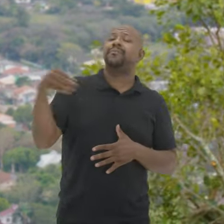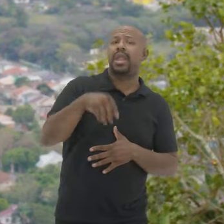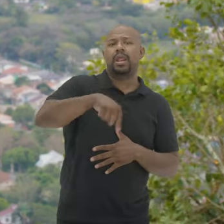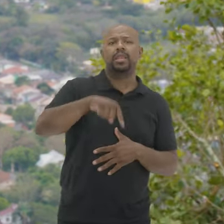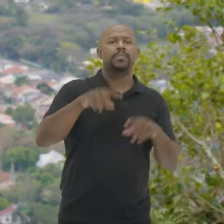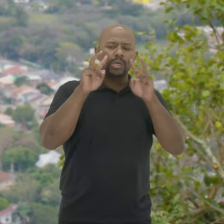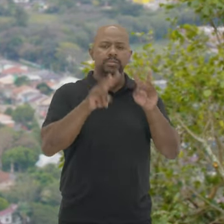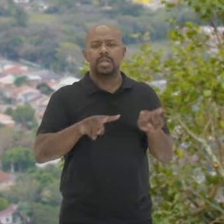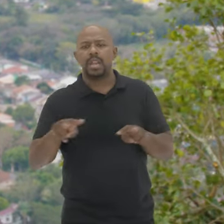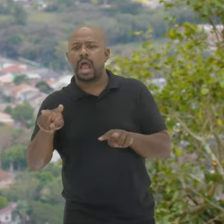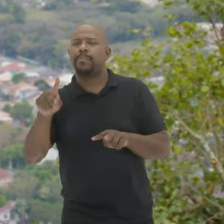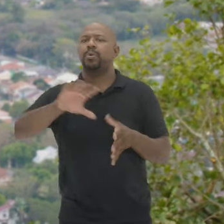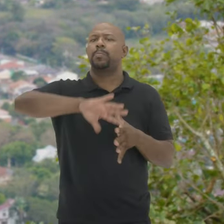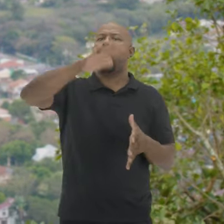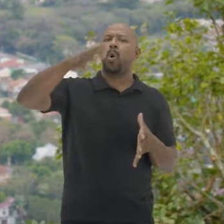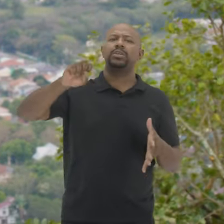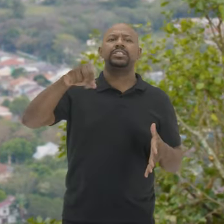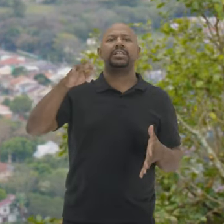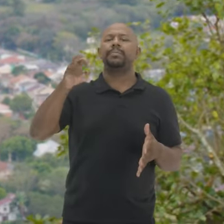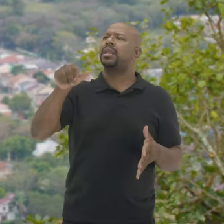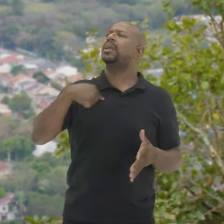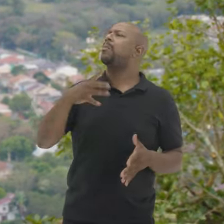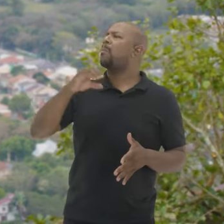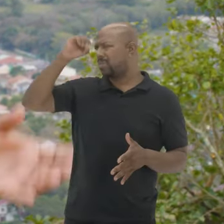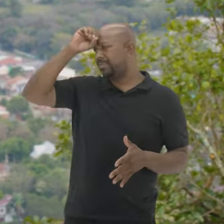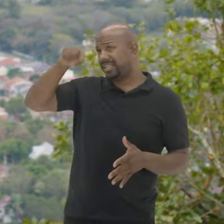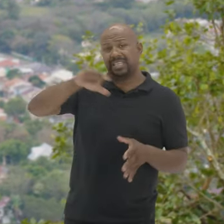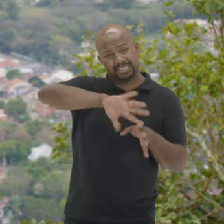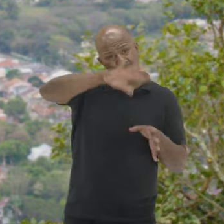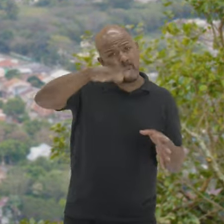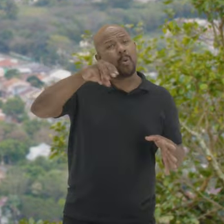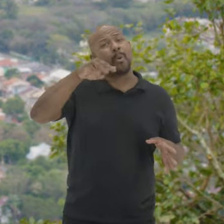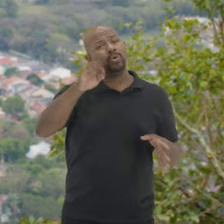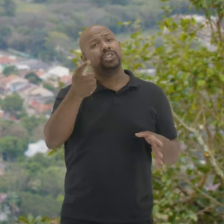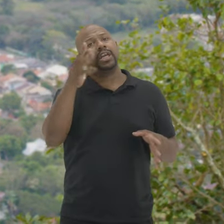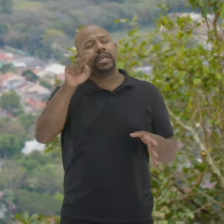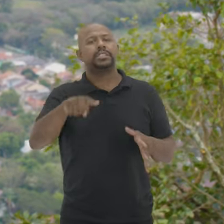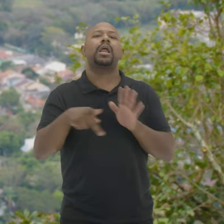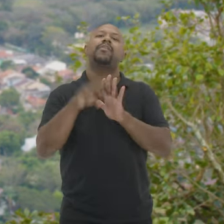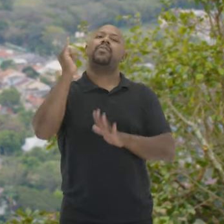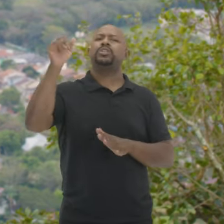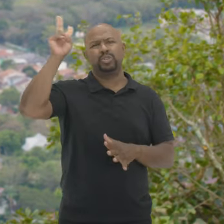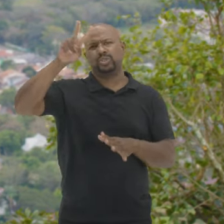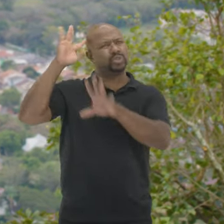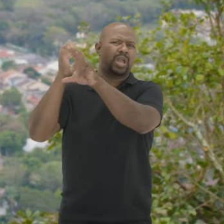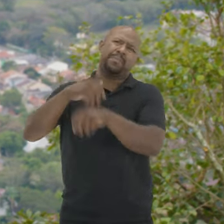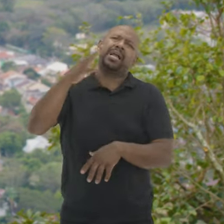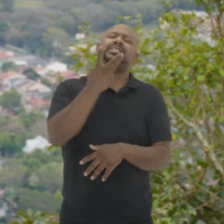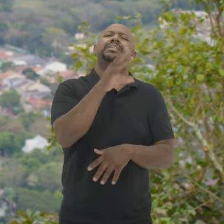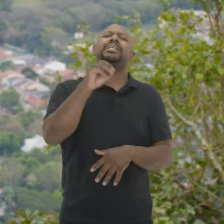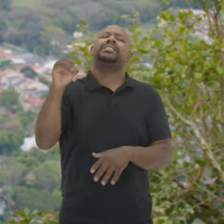Que passam por Santa Maria Que podem olhar Muitas vezes Para o morro De Santa Maria E não saber Que esse morro Monte Grande É um morro Que é citar